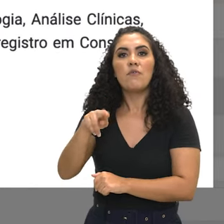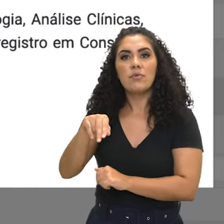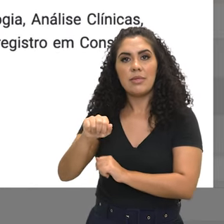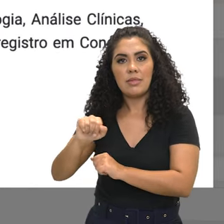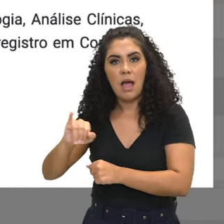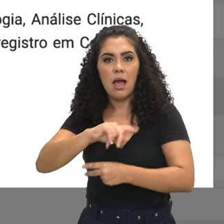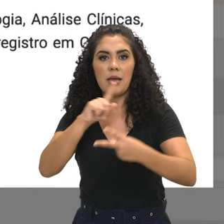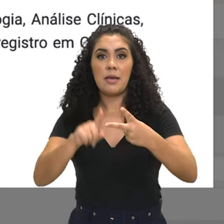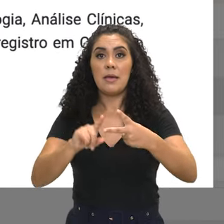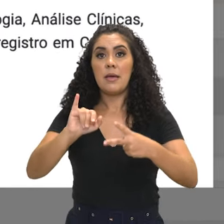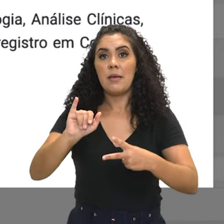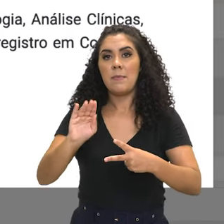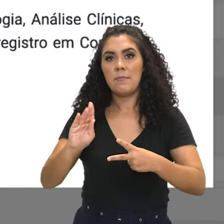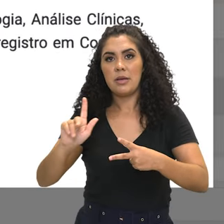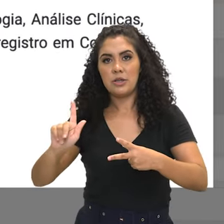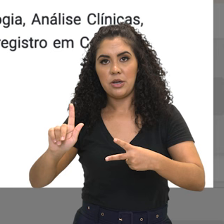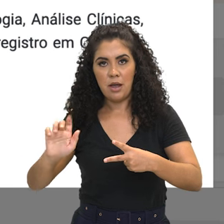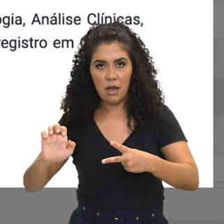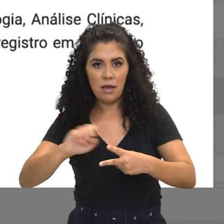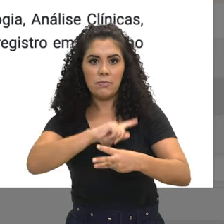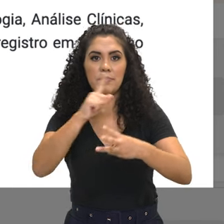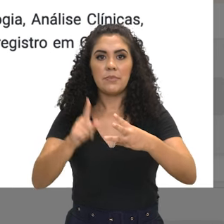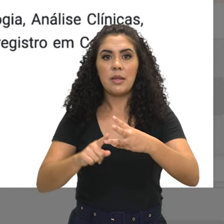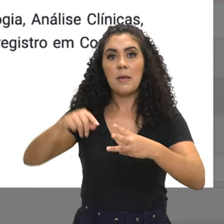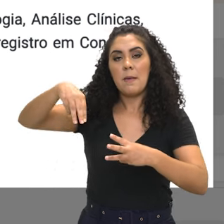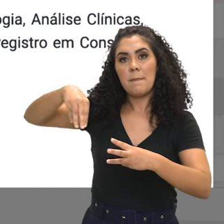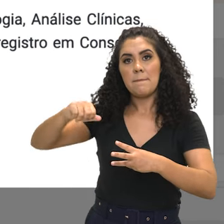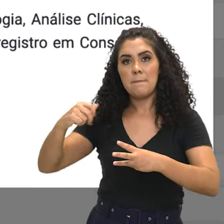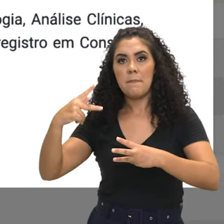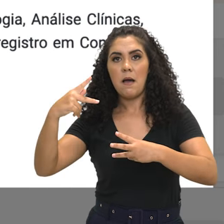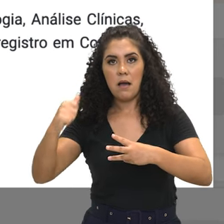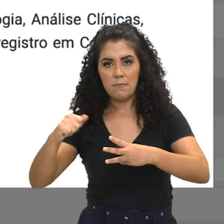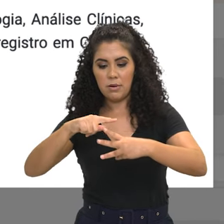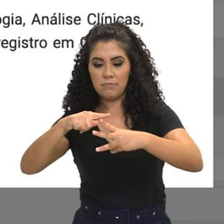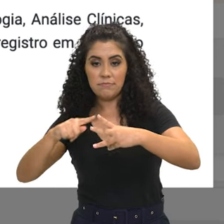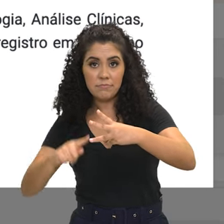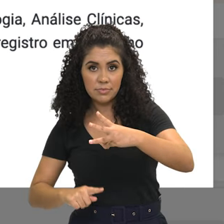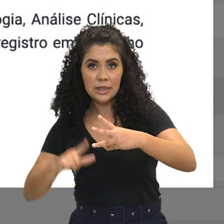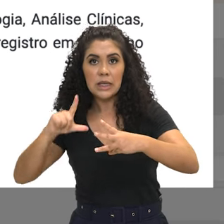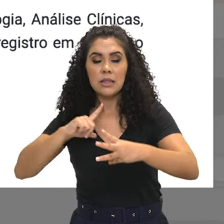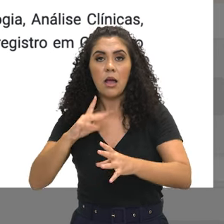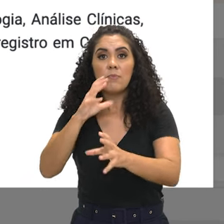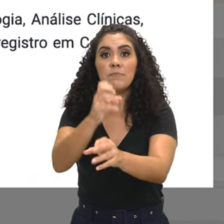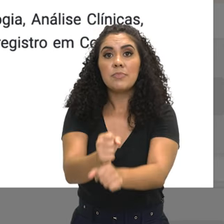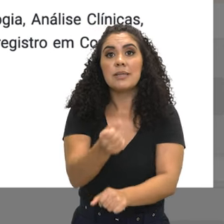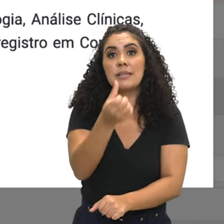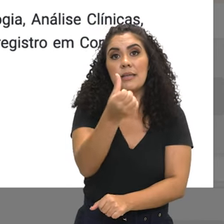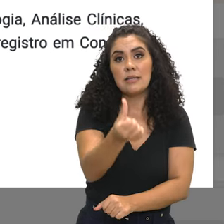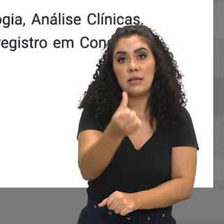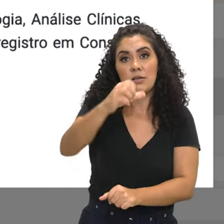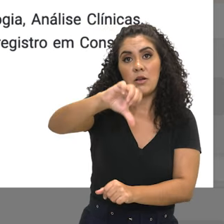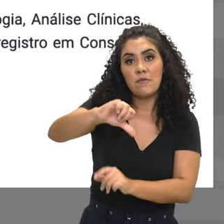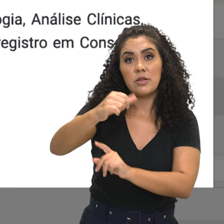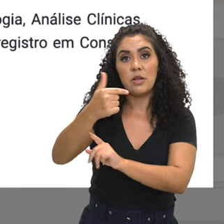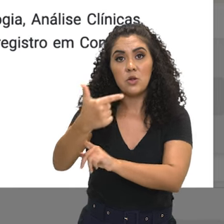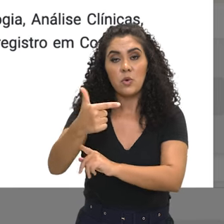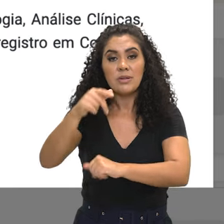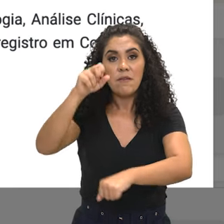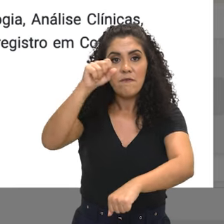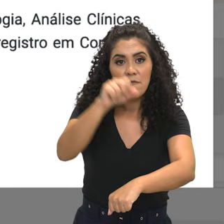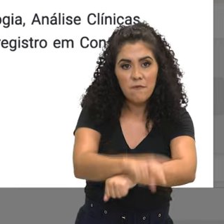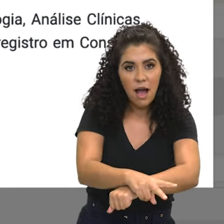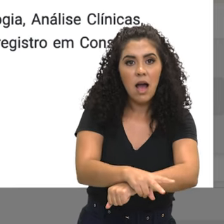é o FUNAI, a FUNAI, o IBGE e o MAPA, Ministério da Agricultura, Pecuária e Abastecimento, ele tem 692